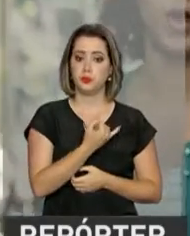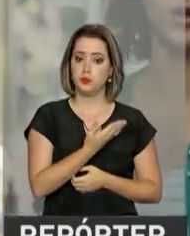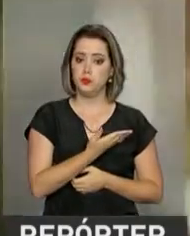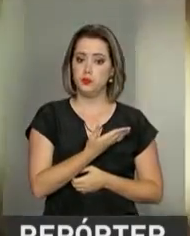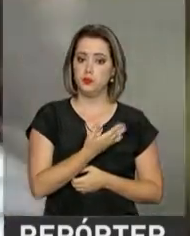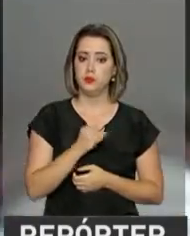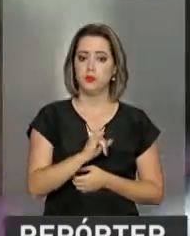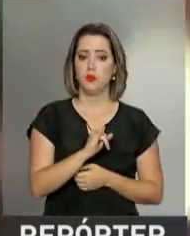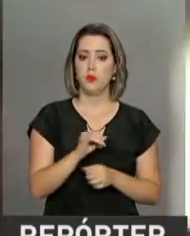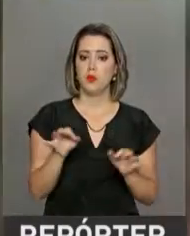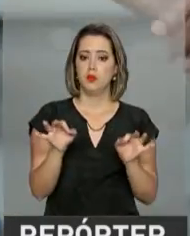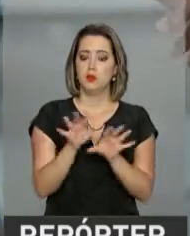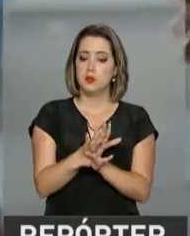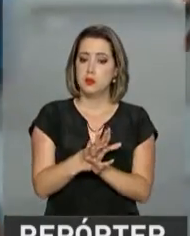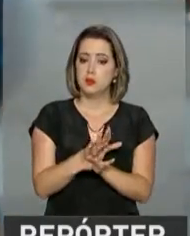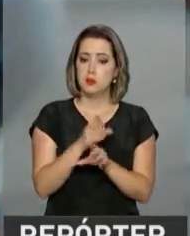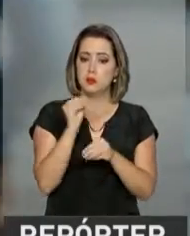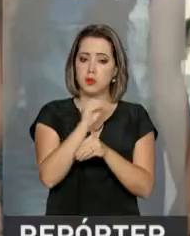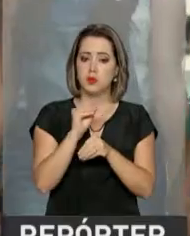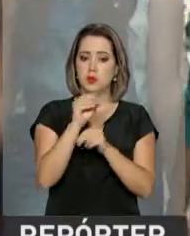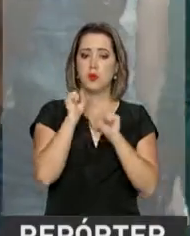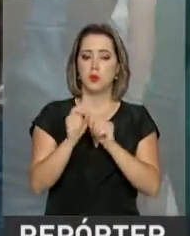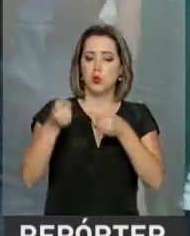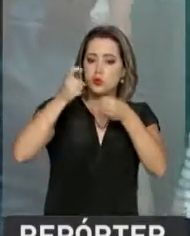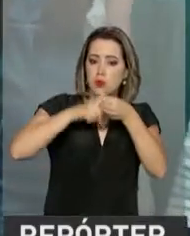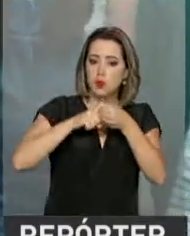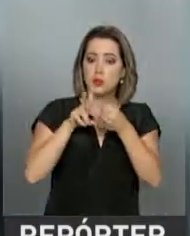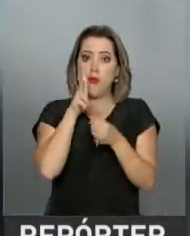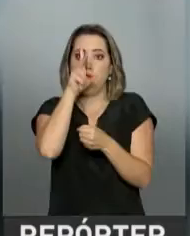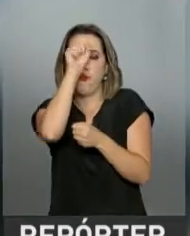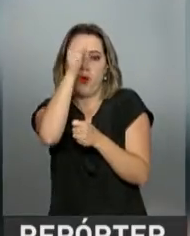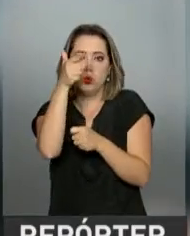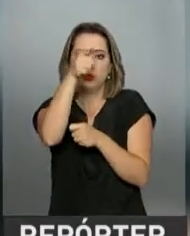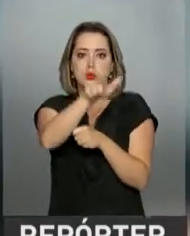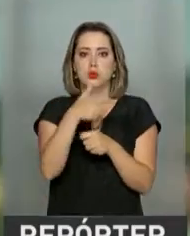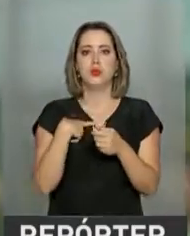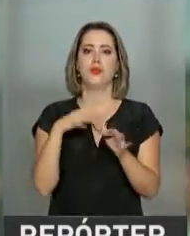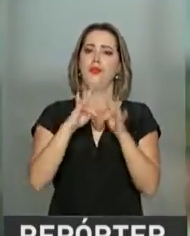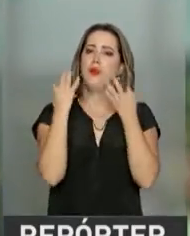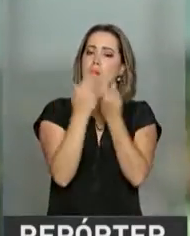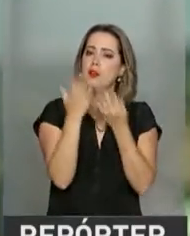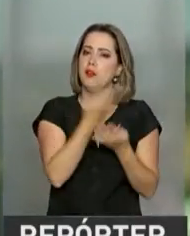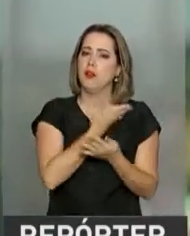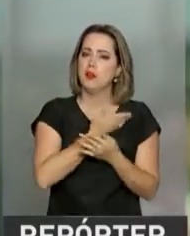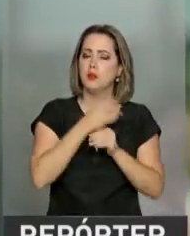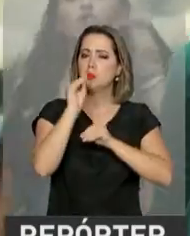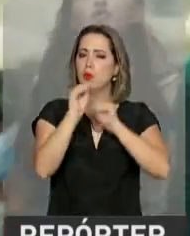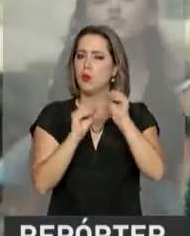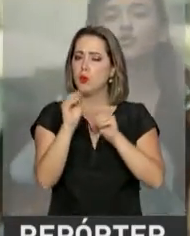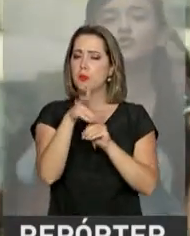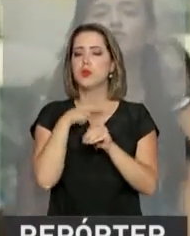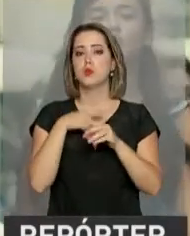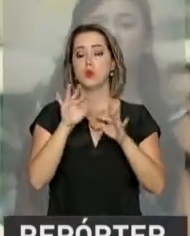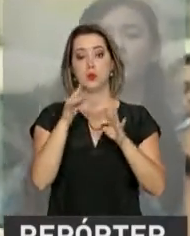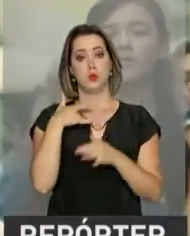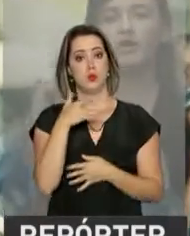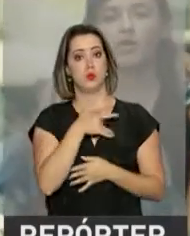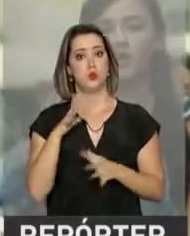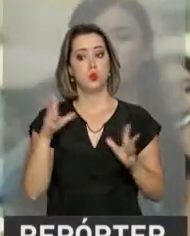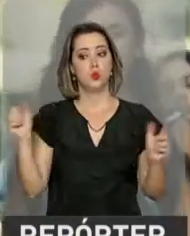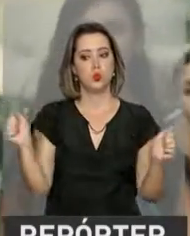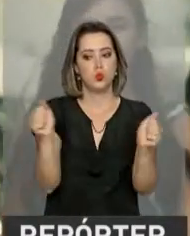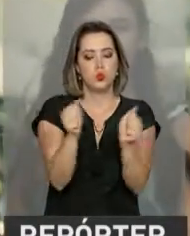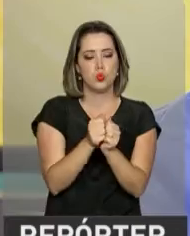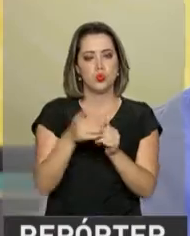pode voltar mais forte. Família, amigos, profissionais de saúde, todos juntos contra a